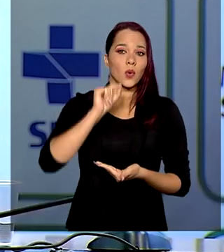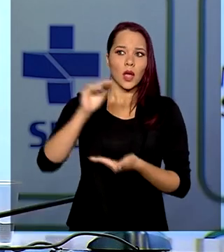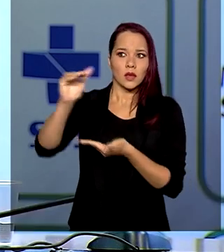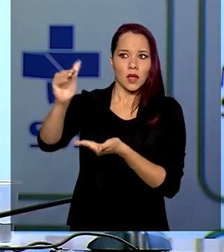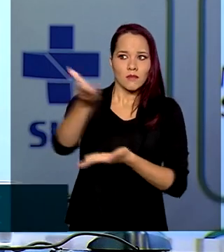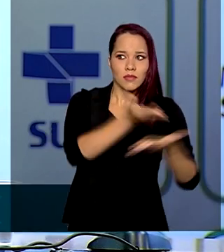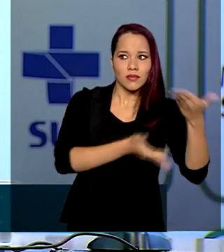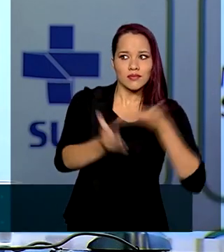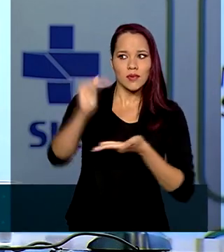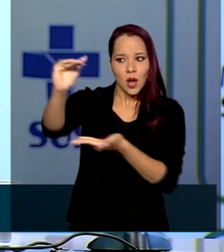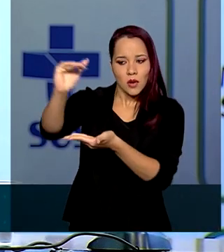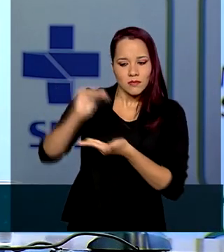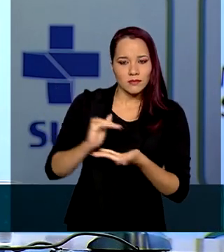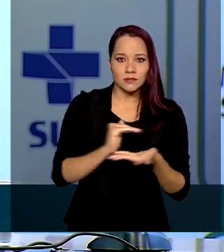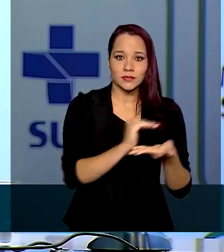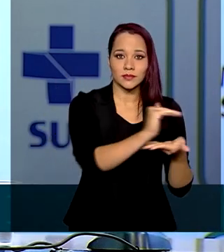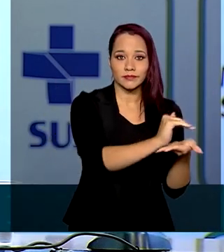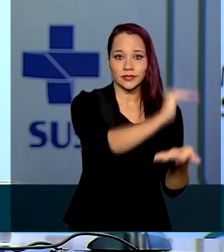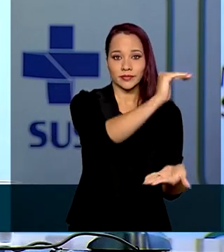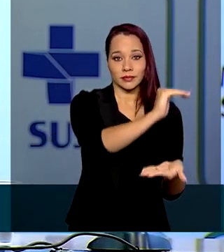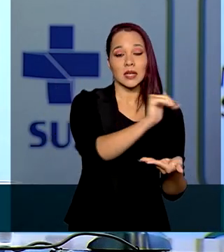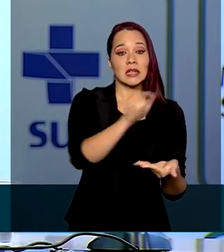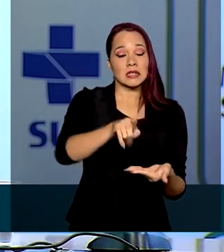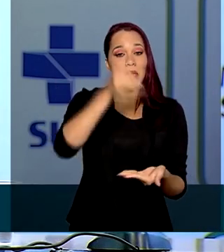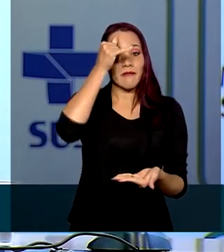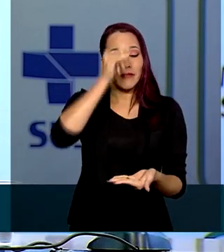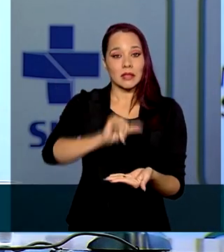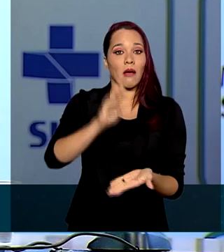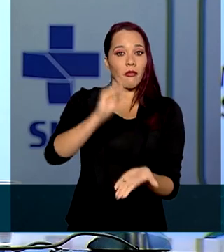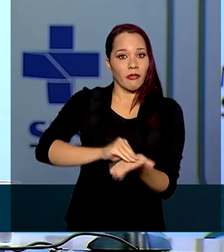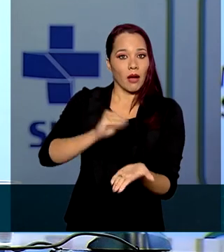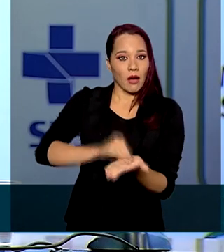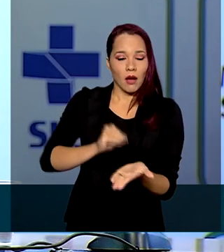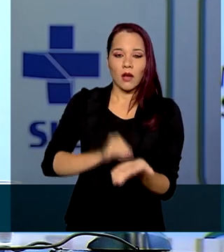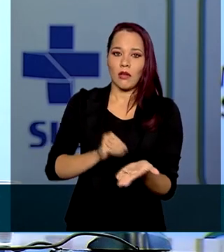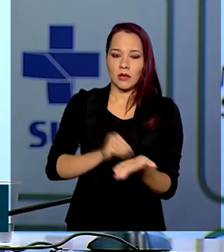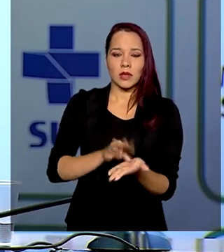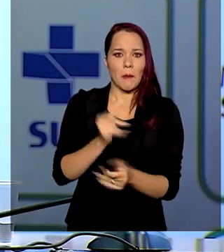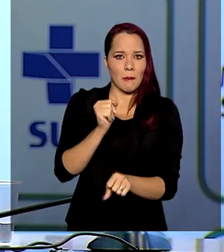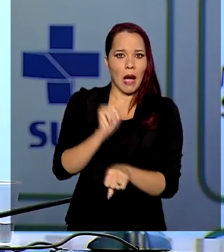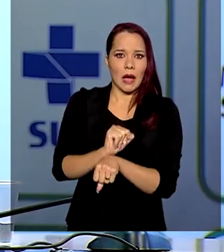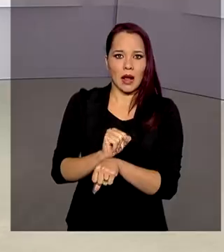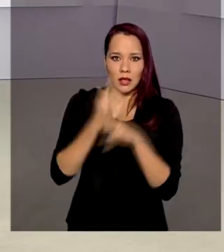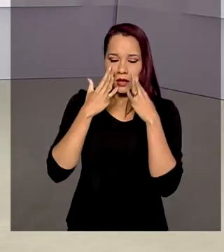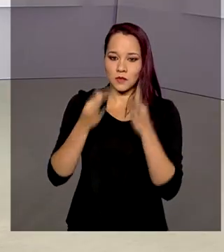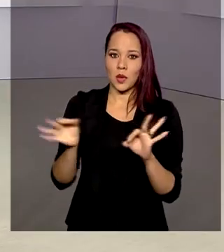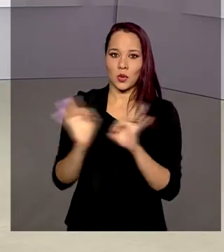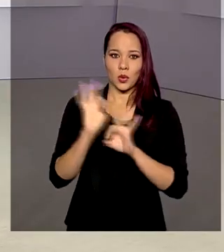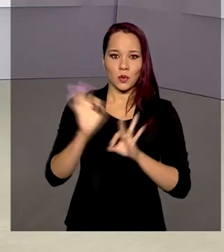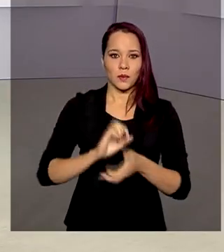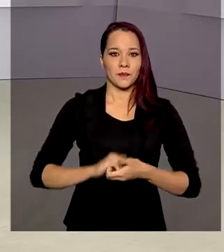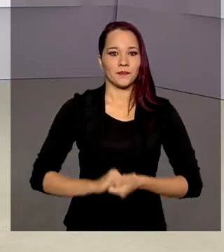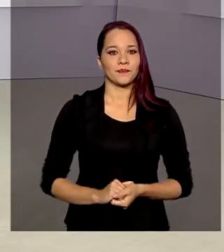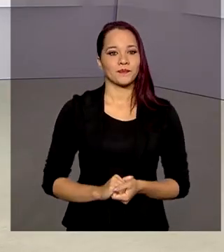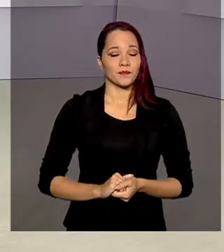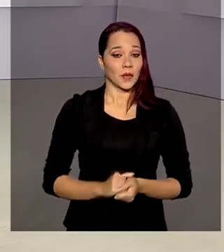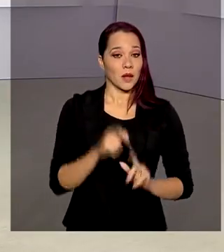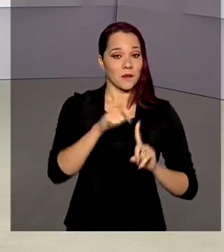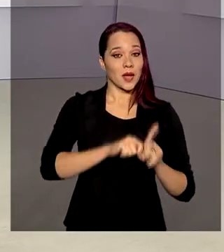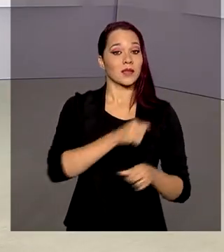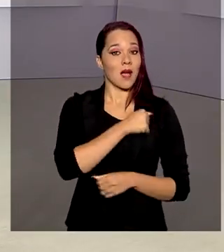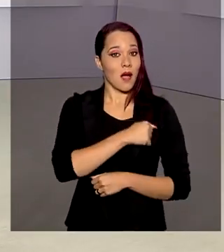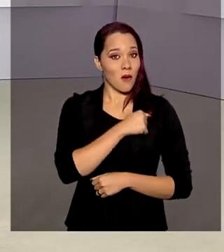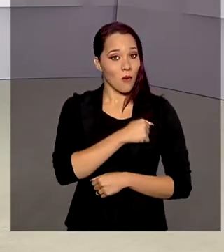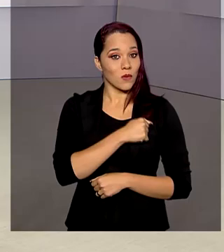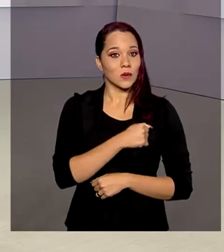conjuntura de medicamentos capazes de não deixar parar o atendimento ao cidadão. Agosto teve a